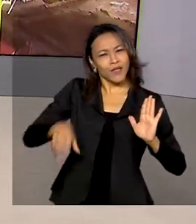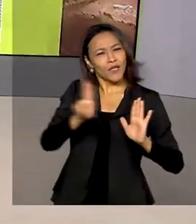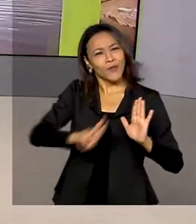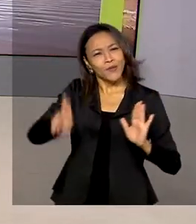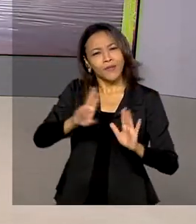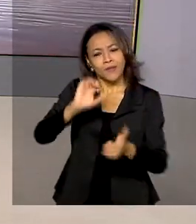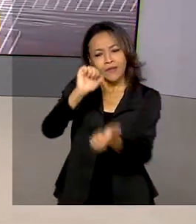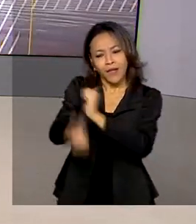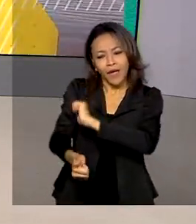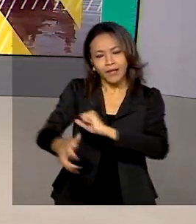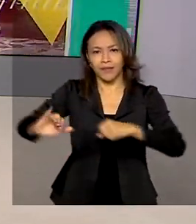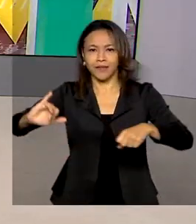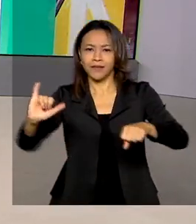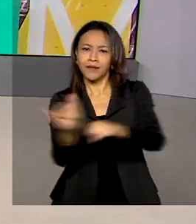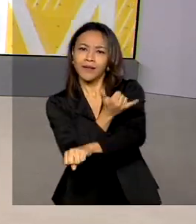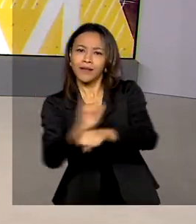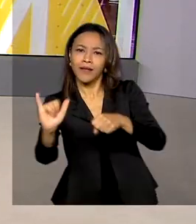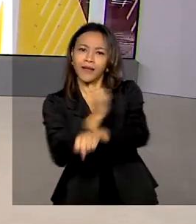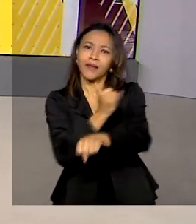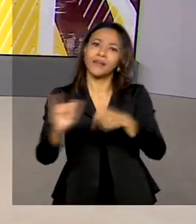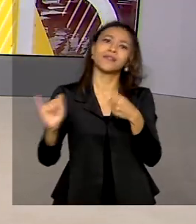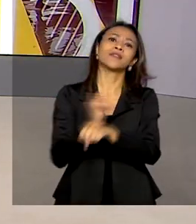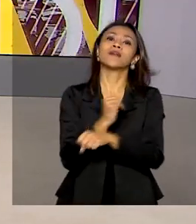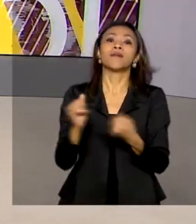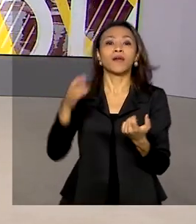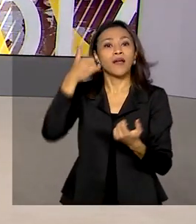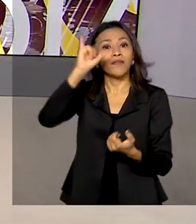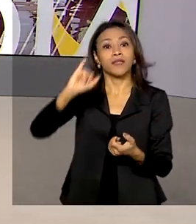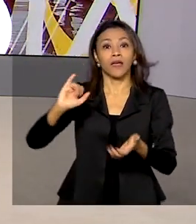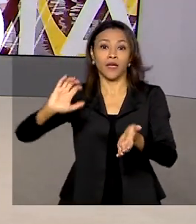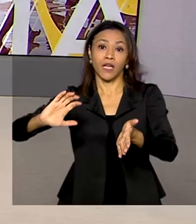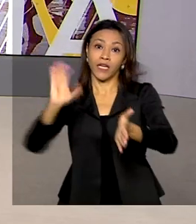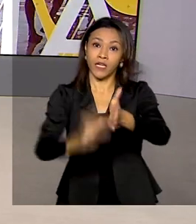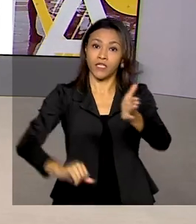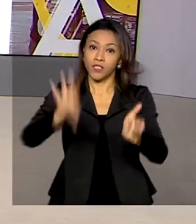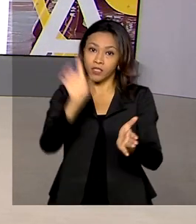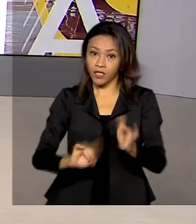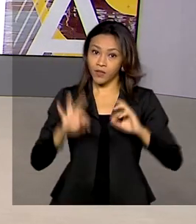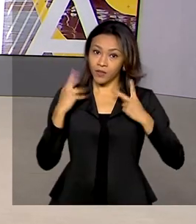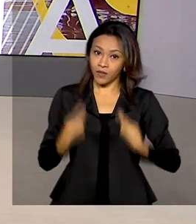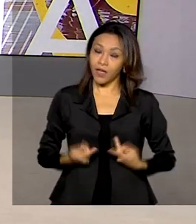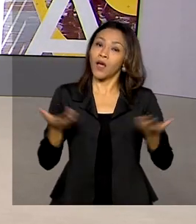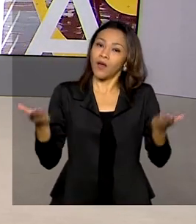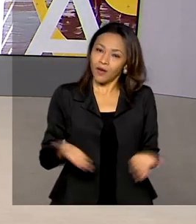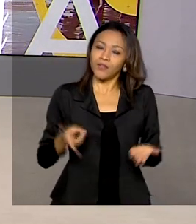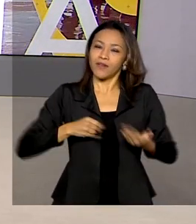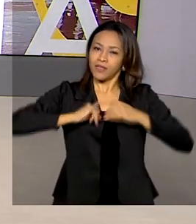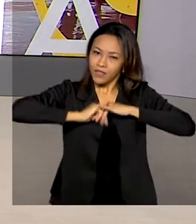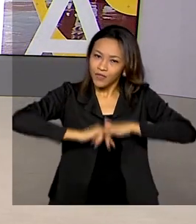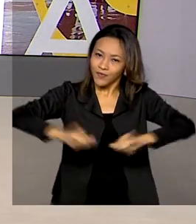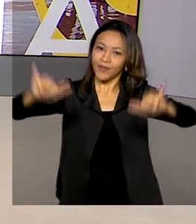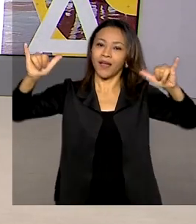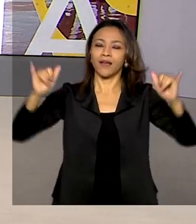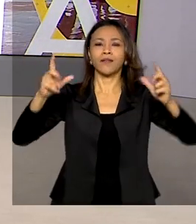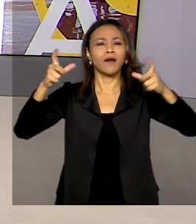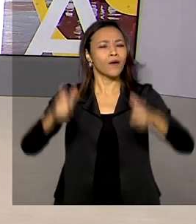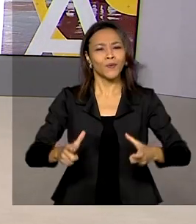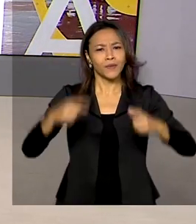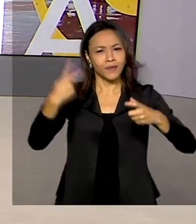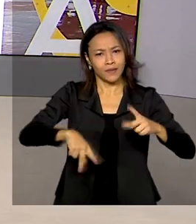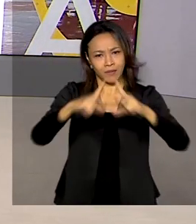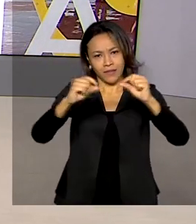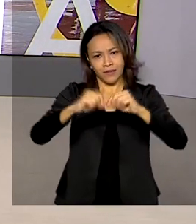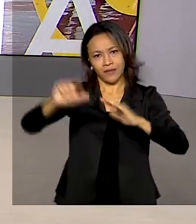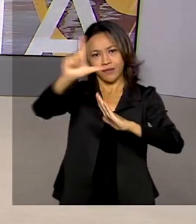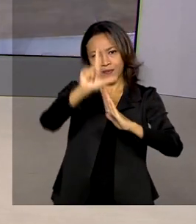como estratégia para o enfrentamento de violações de direitos humanos, será oficialmente lançado em uma cerimônia no Palácio do Planalto. E é para lá